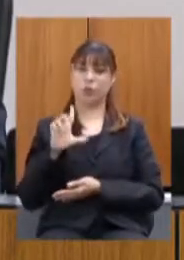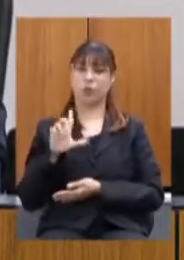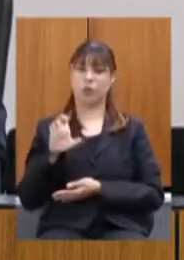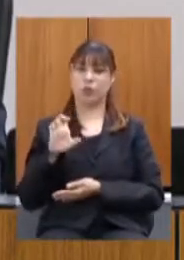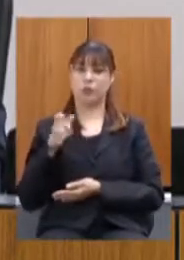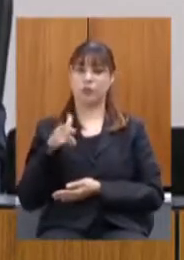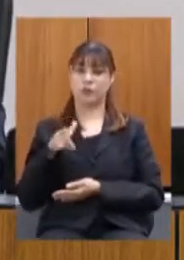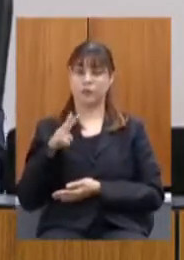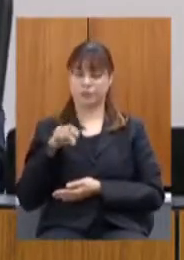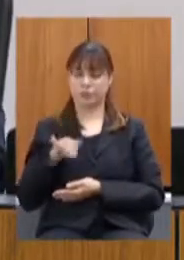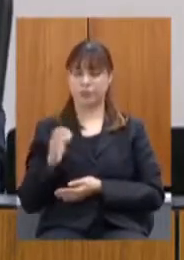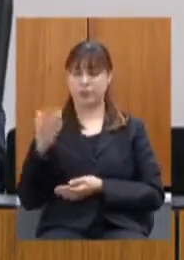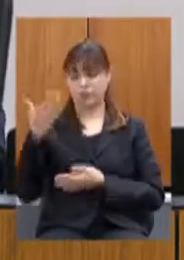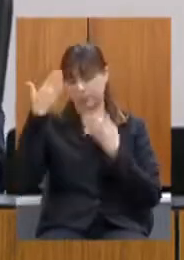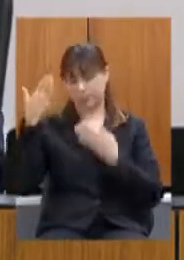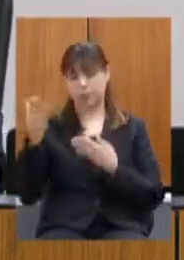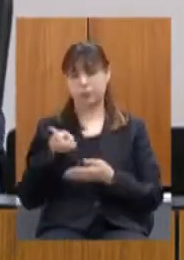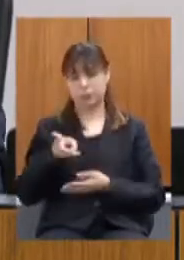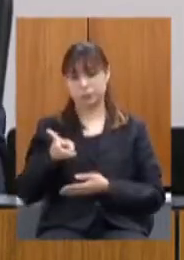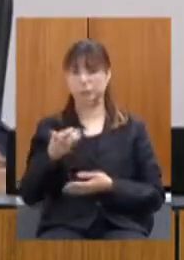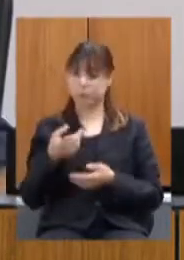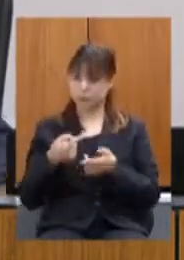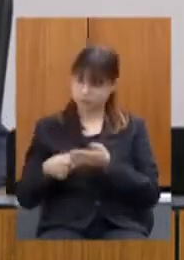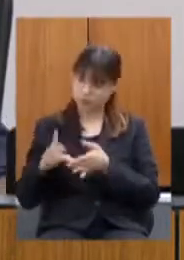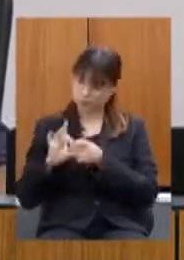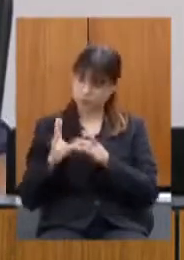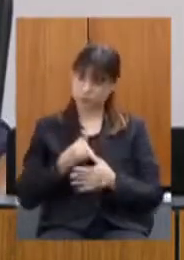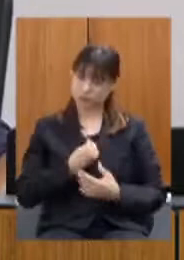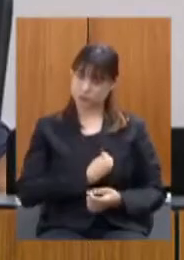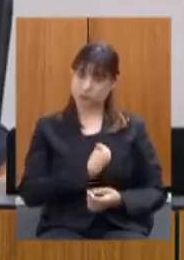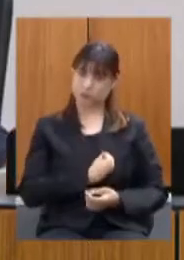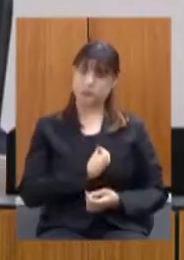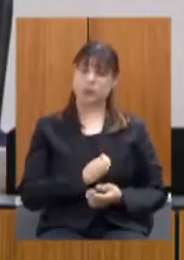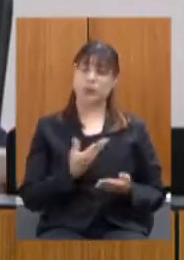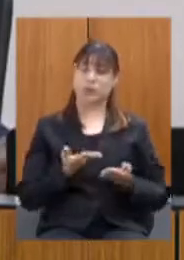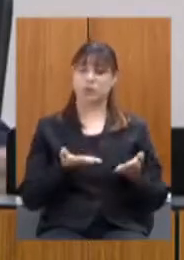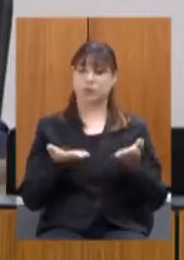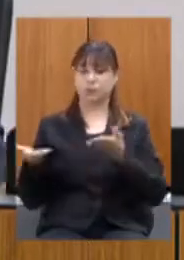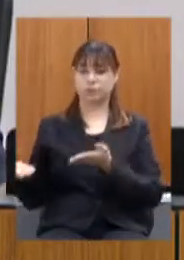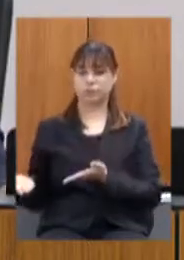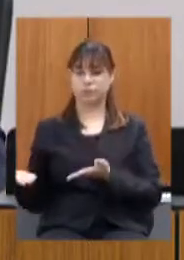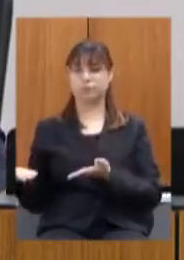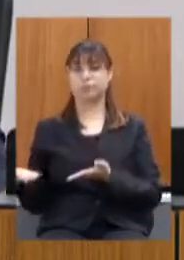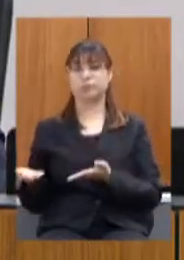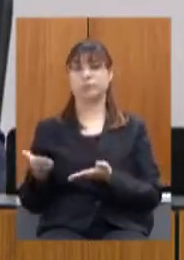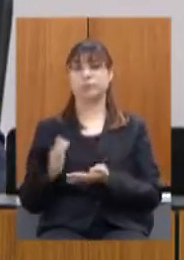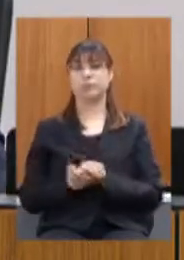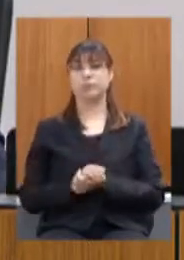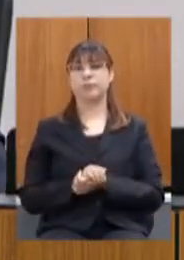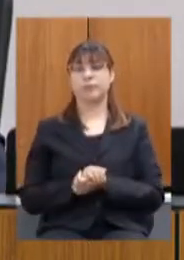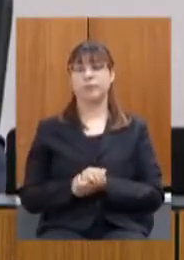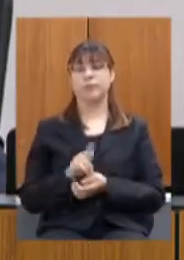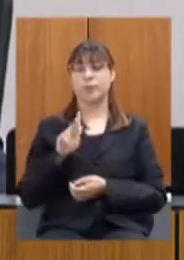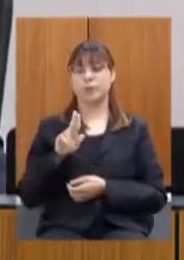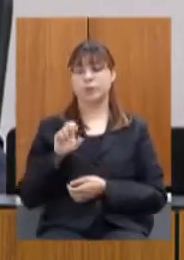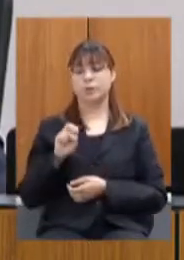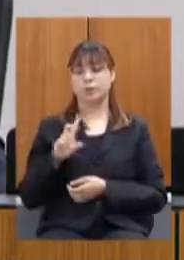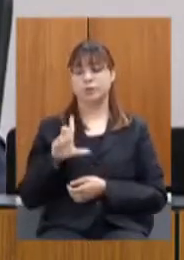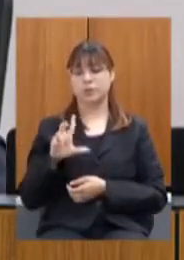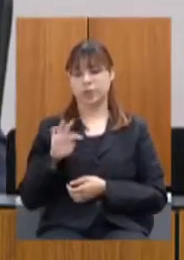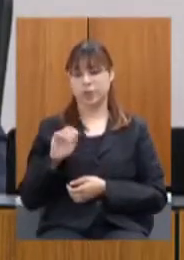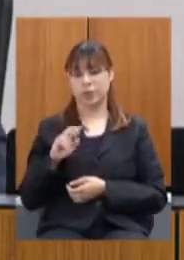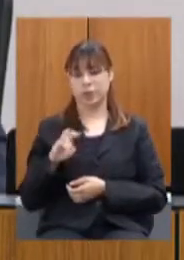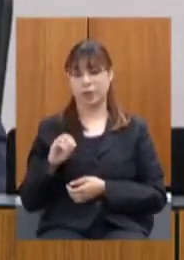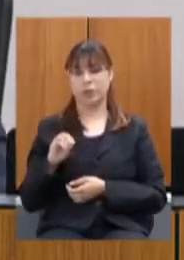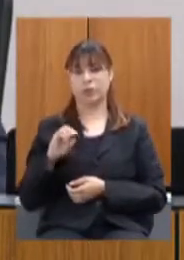está convidado a permanecer aqui conosco passo a palavra agora para o CNT senhor Gustavo de Oliveira Barbosa